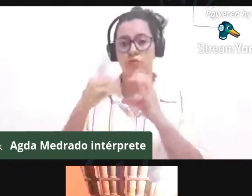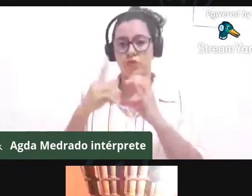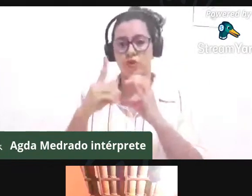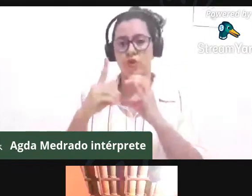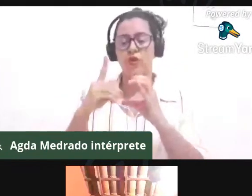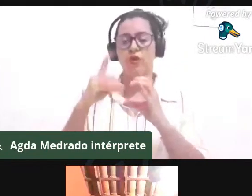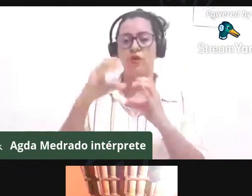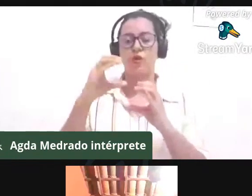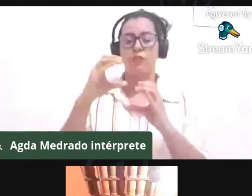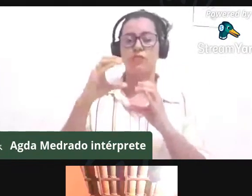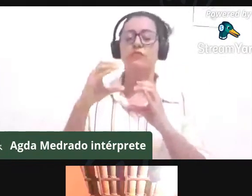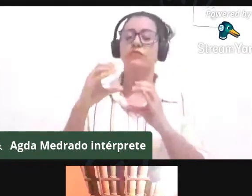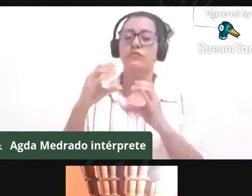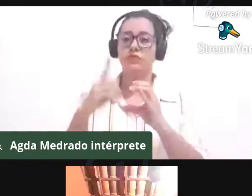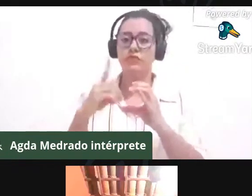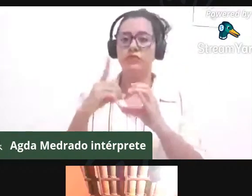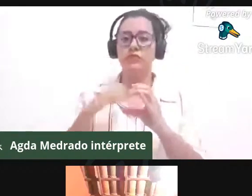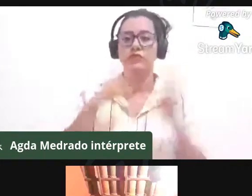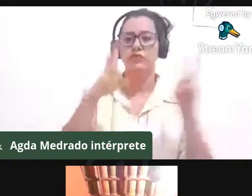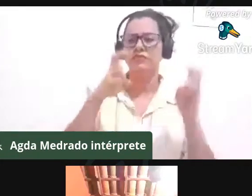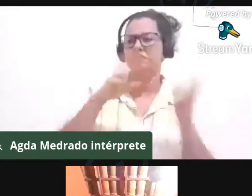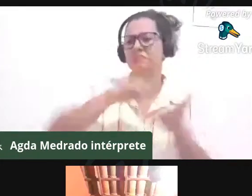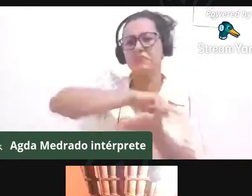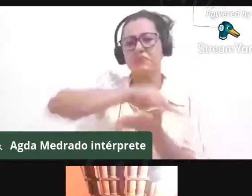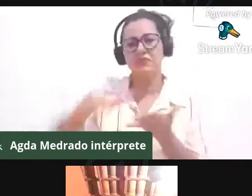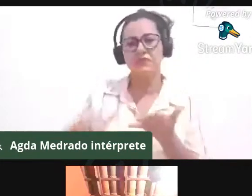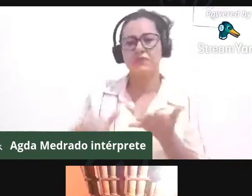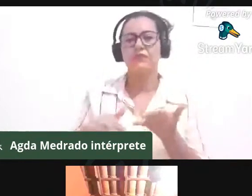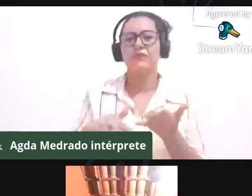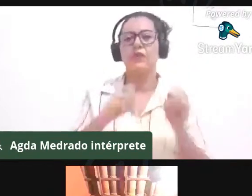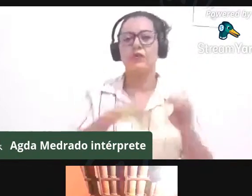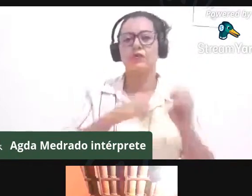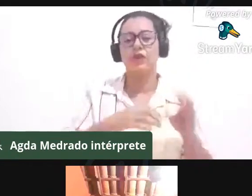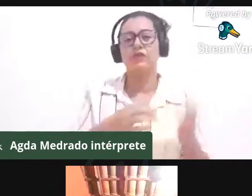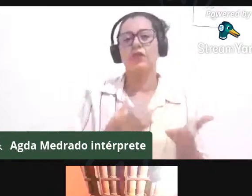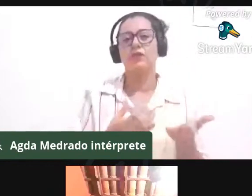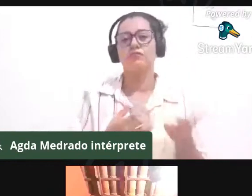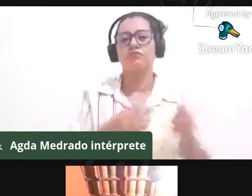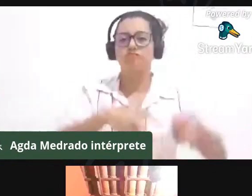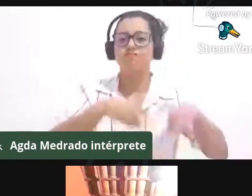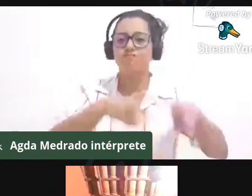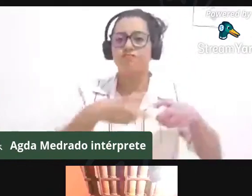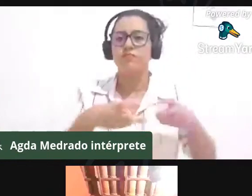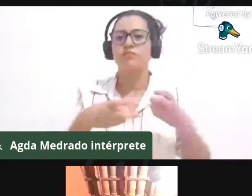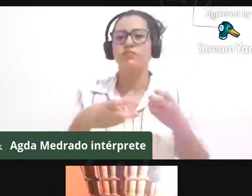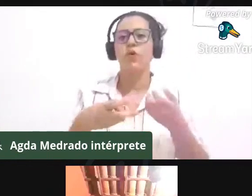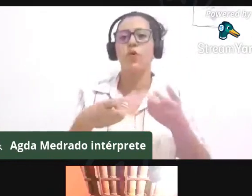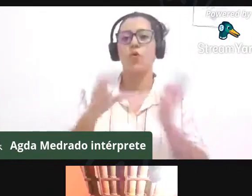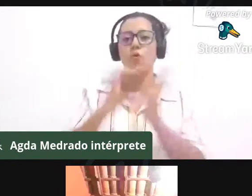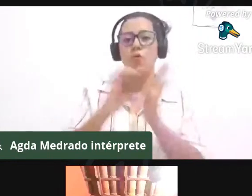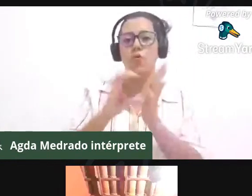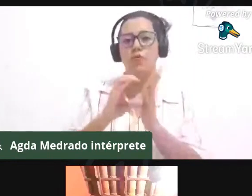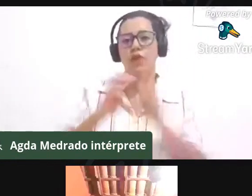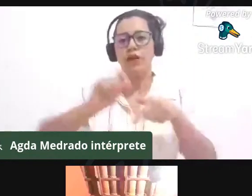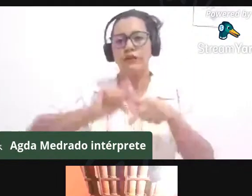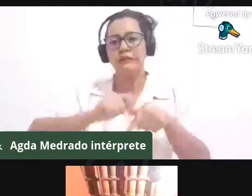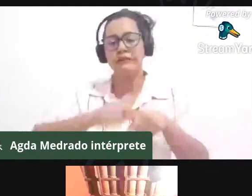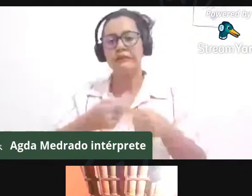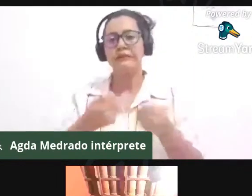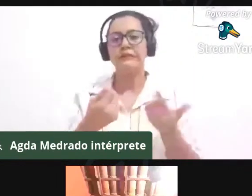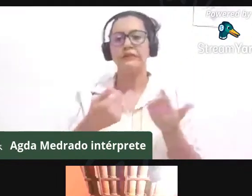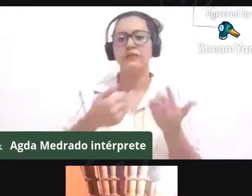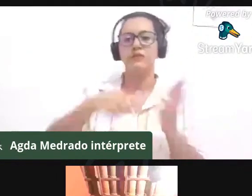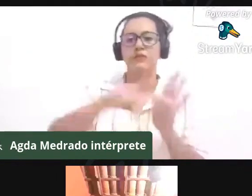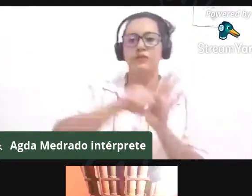Educação do Campo, Educação Quilombola, Comunidades Quilombolas, Regularização de Territórios Quilombolas, Reforma Agrária, Questão